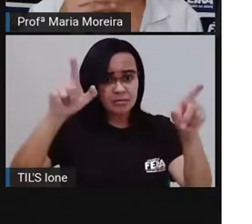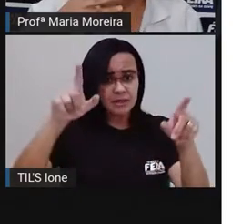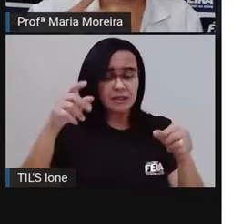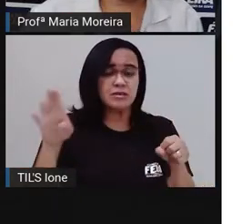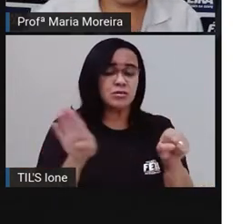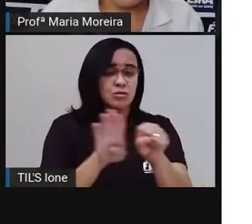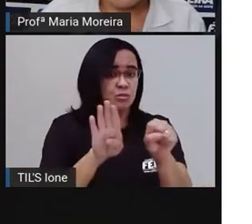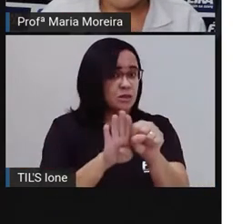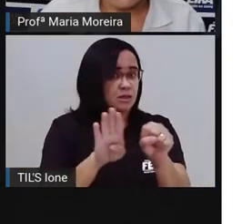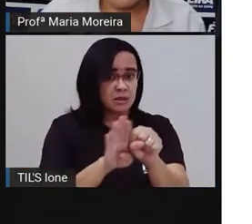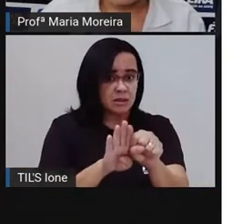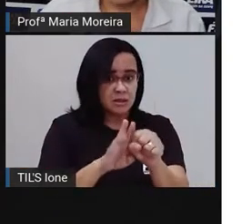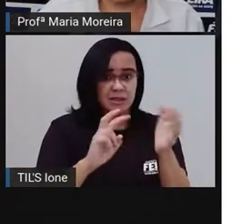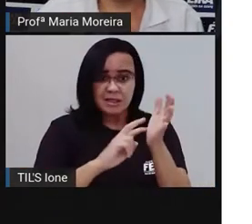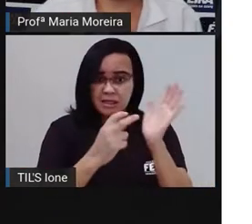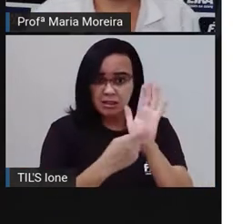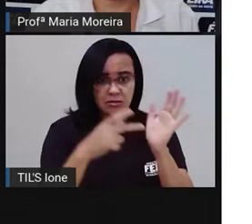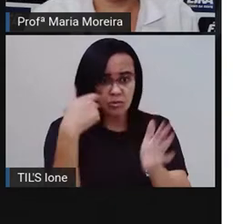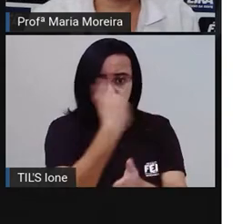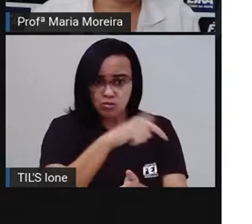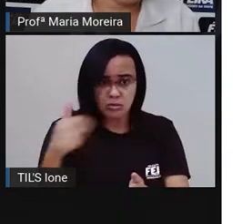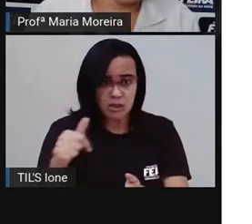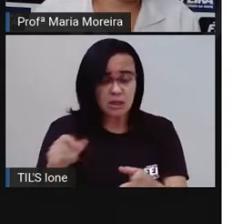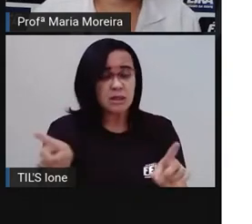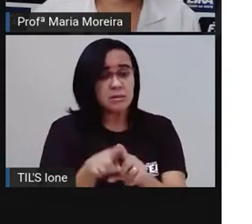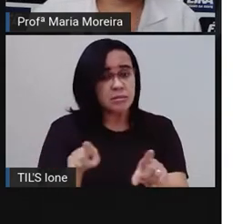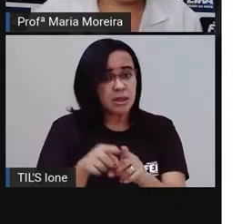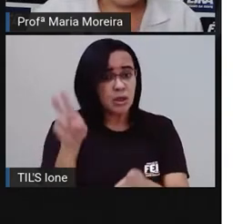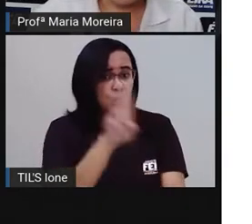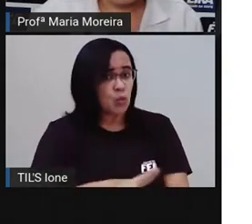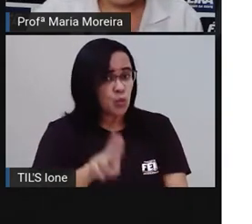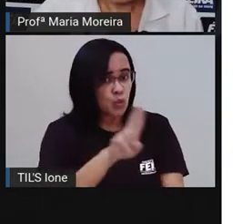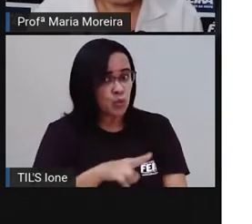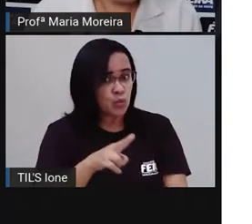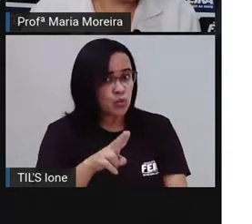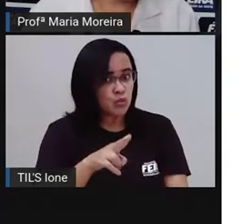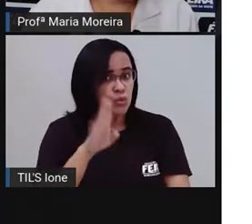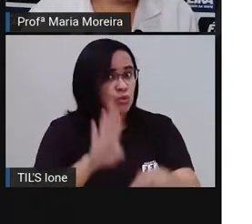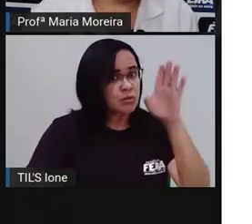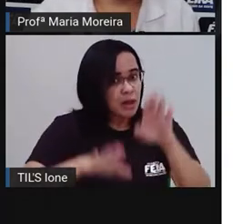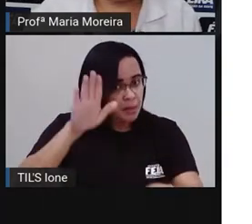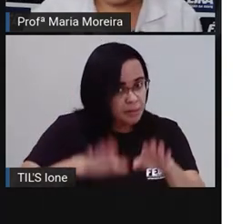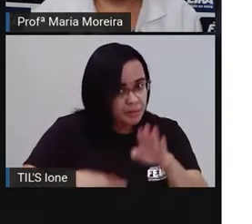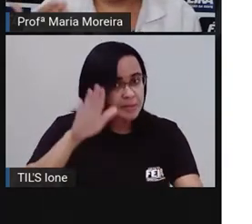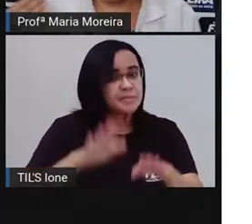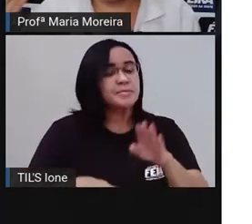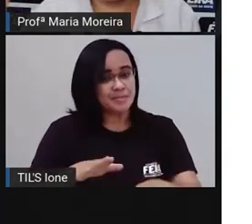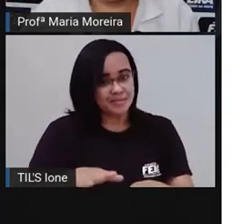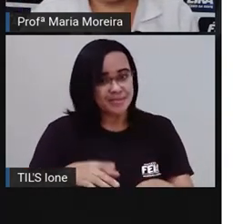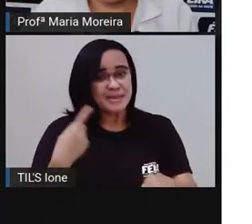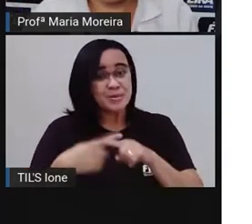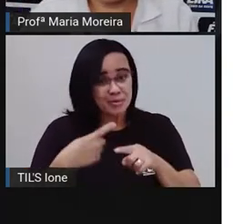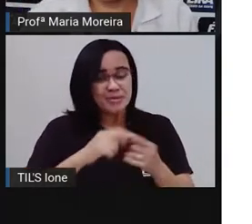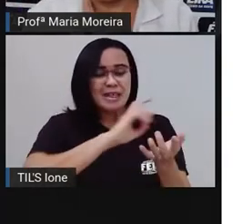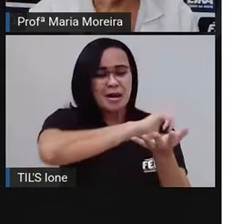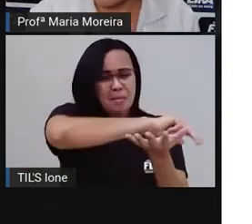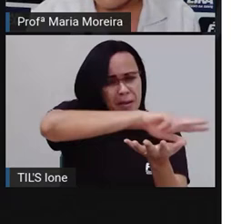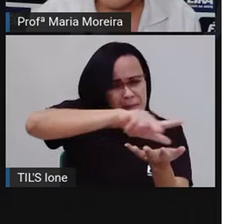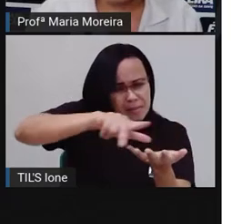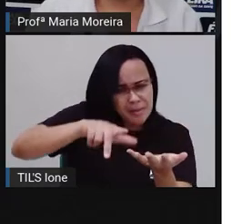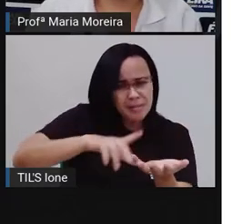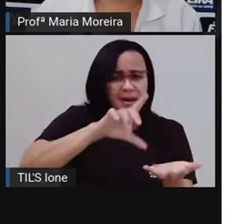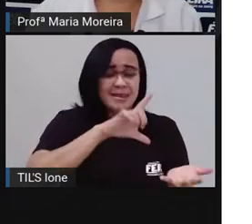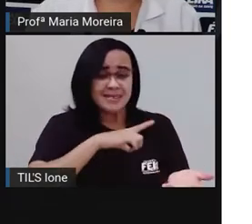significado, né, e seu uso vai depender da situação. Como existem aí vários tipos de pronome, mas